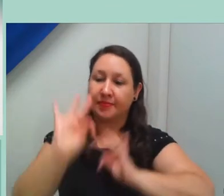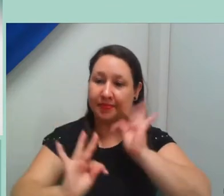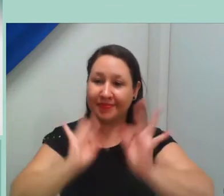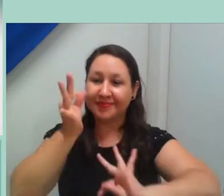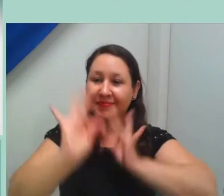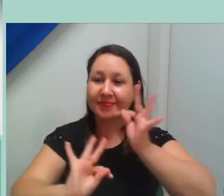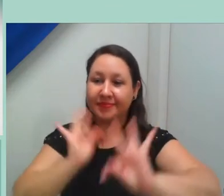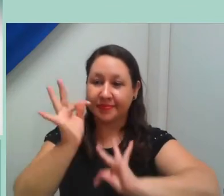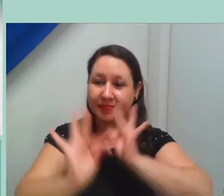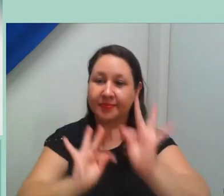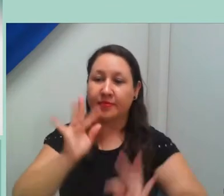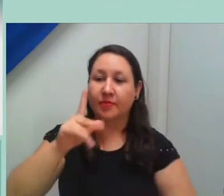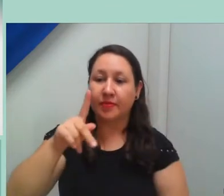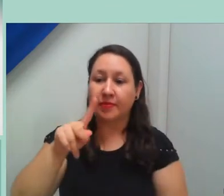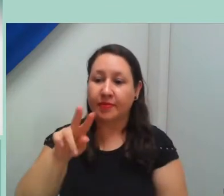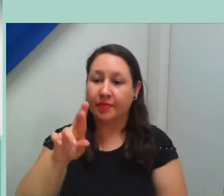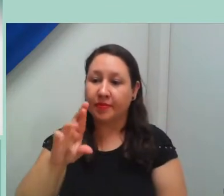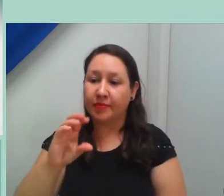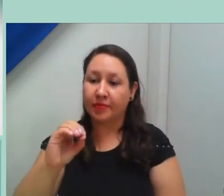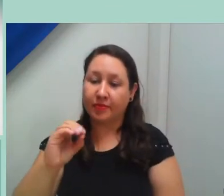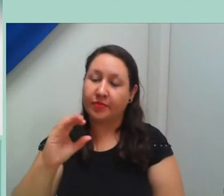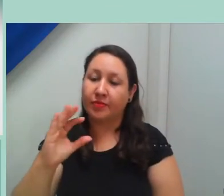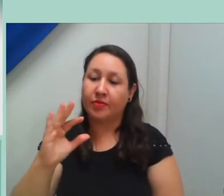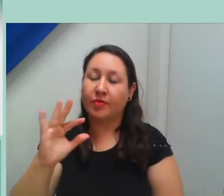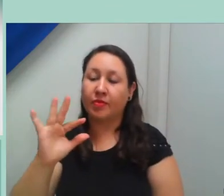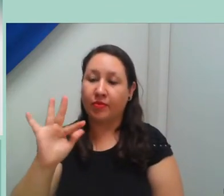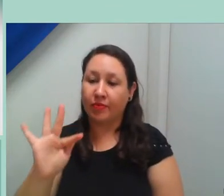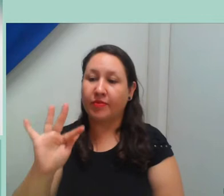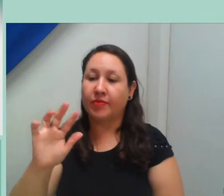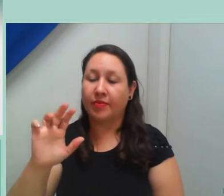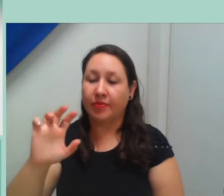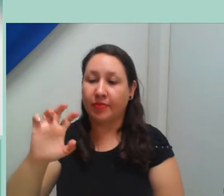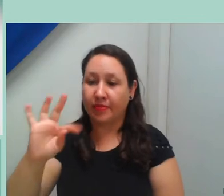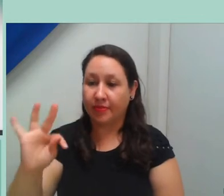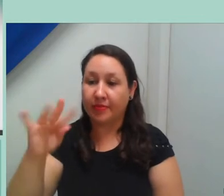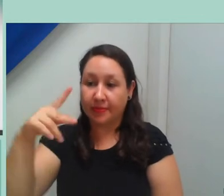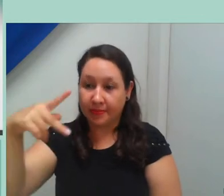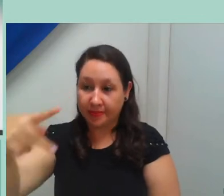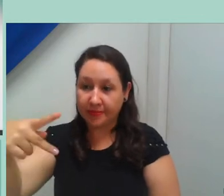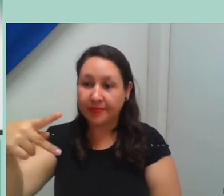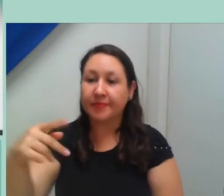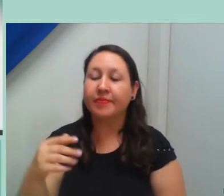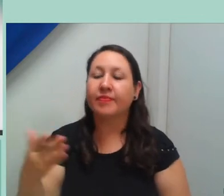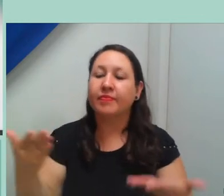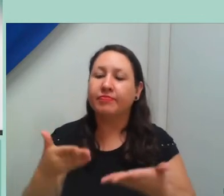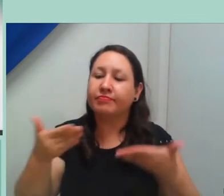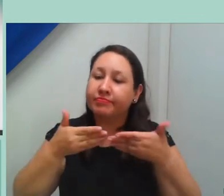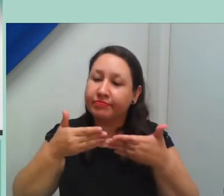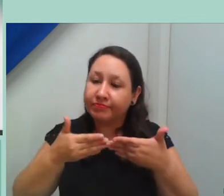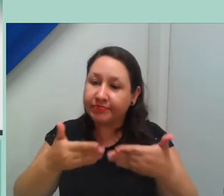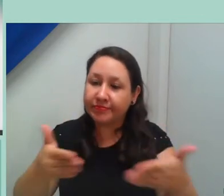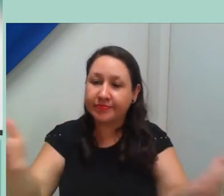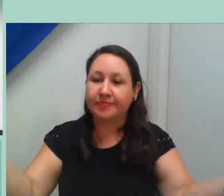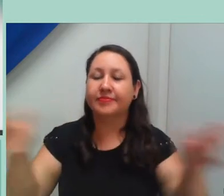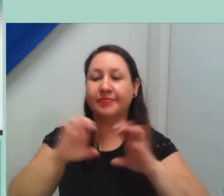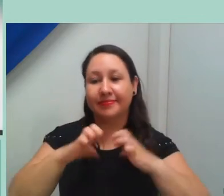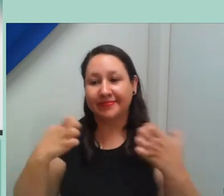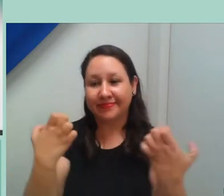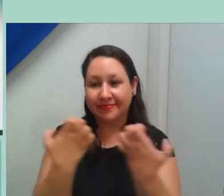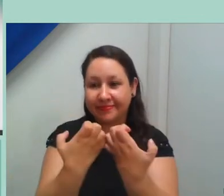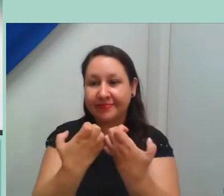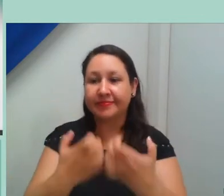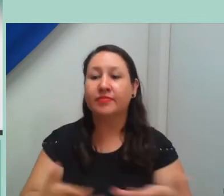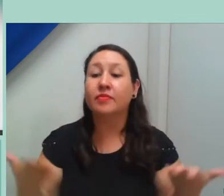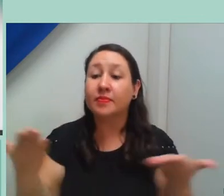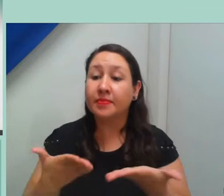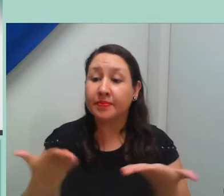EPT do IFAC Campus Rio Branco e conduzirei este ato de abertura do nosso evento. Este segundo encontro